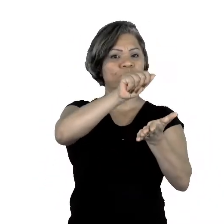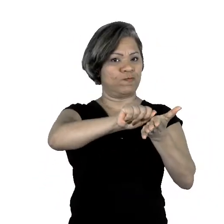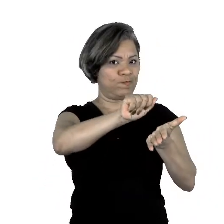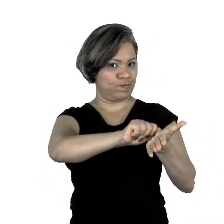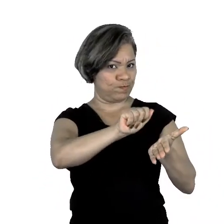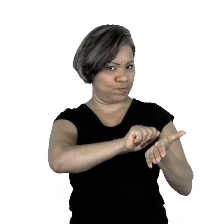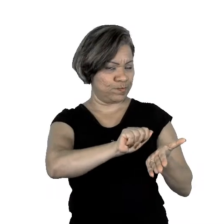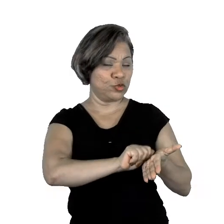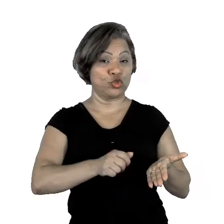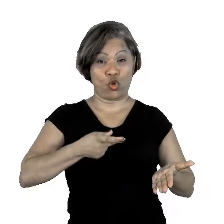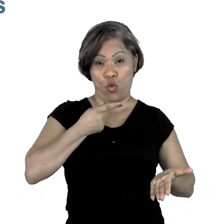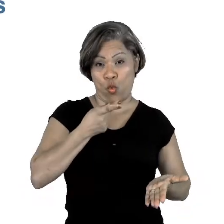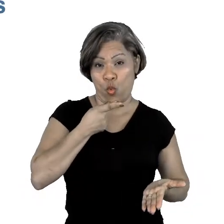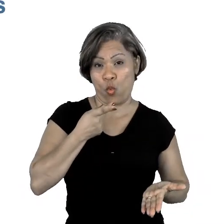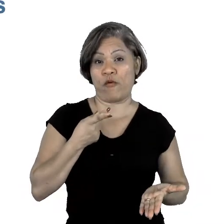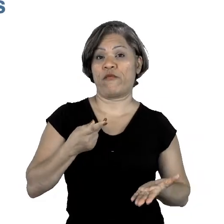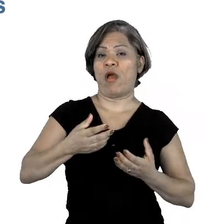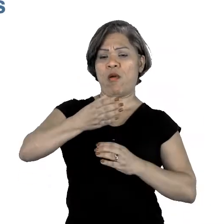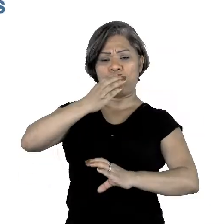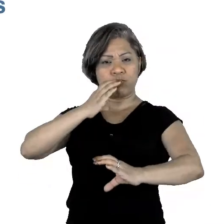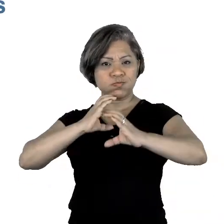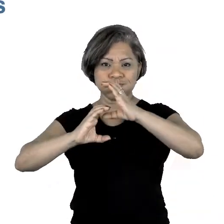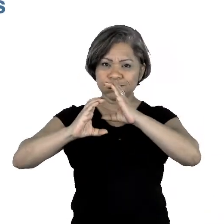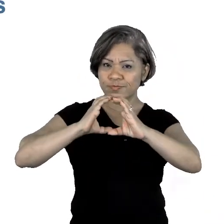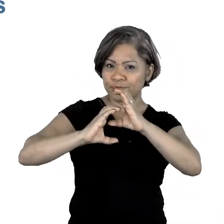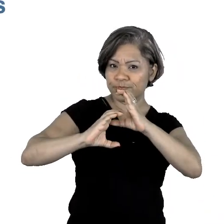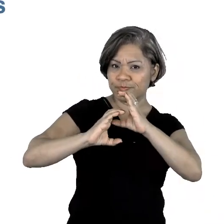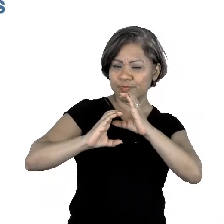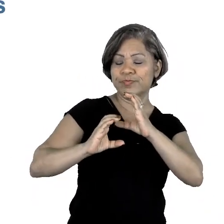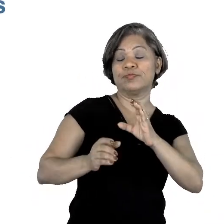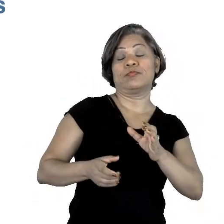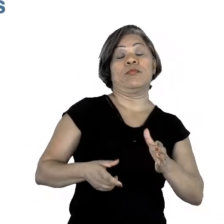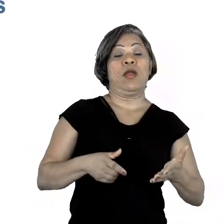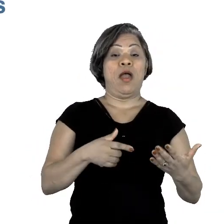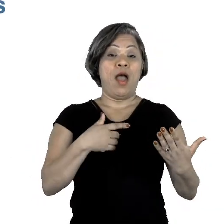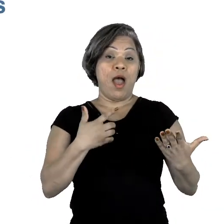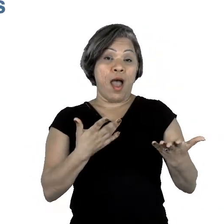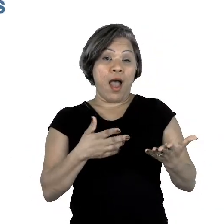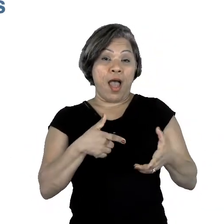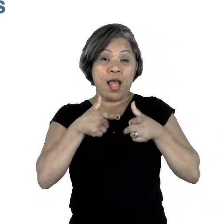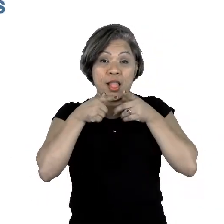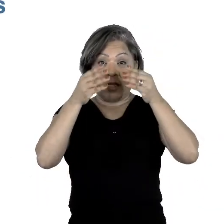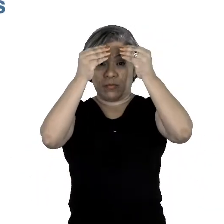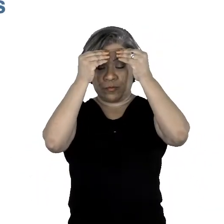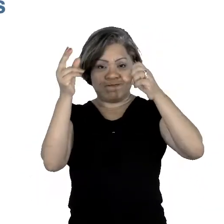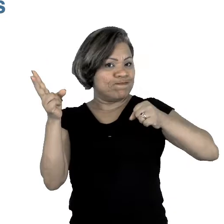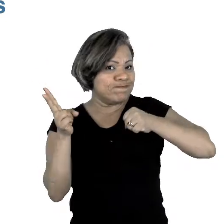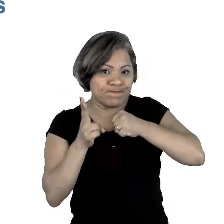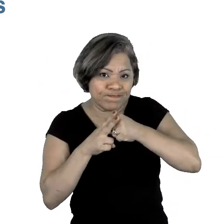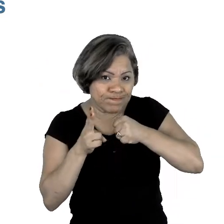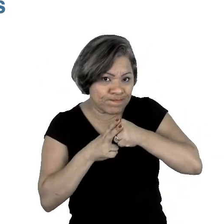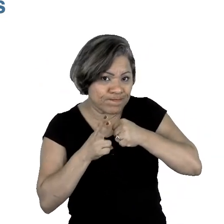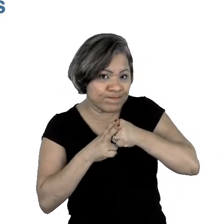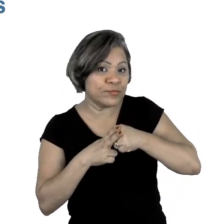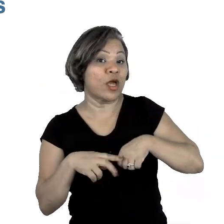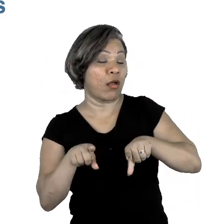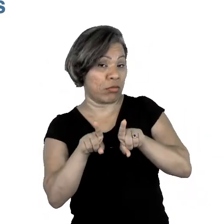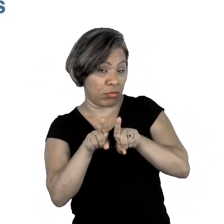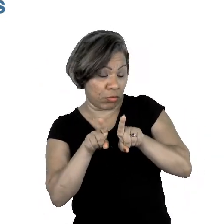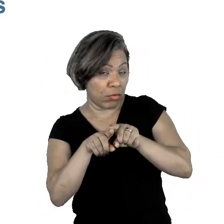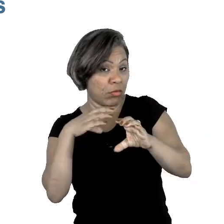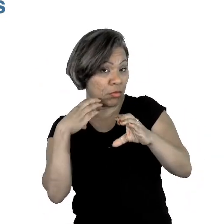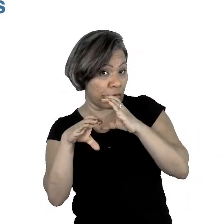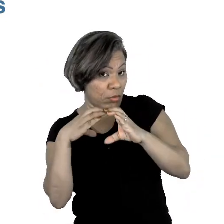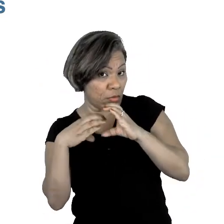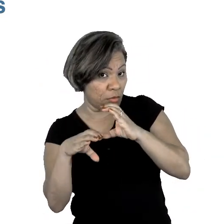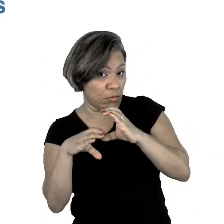como meio de comunicação. Linguagem não verbal é outra forma de comunicação, em